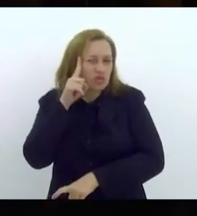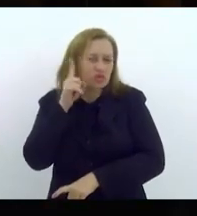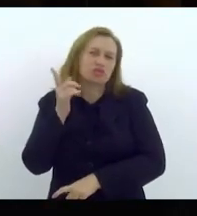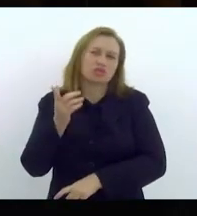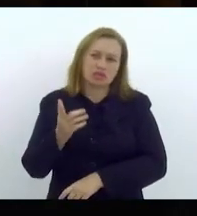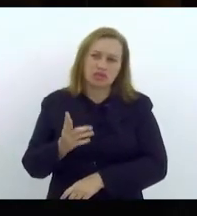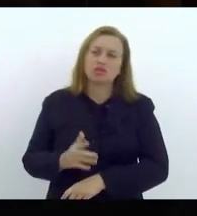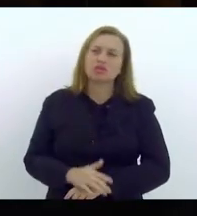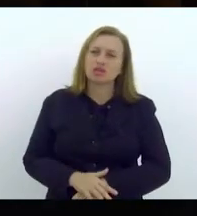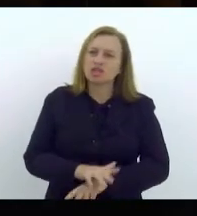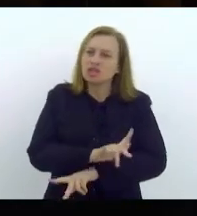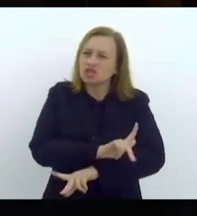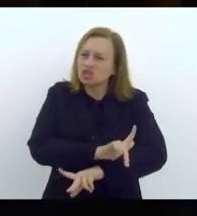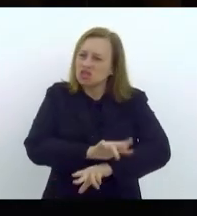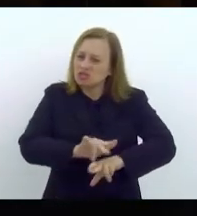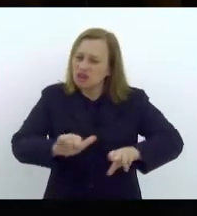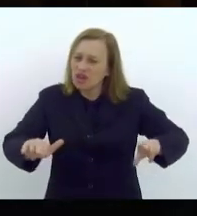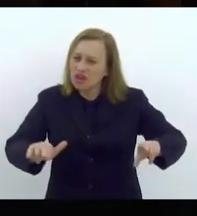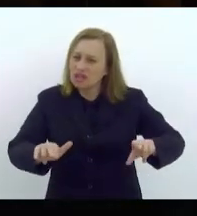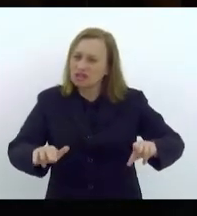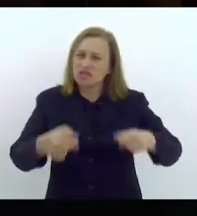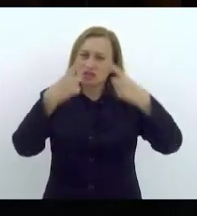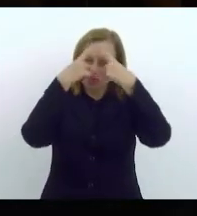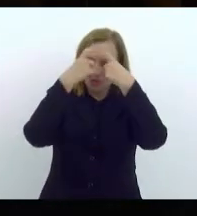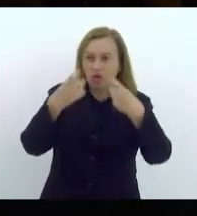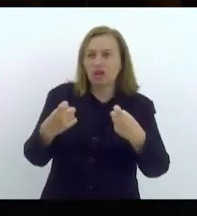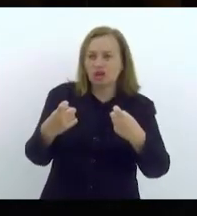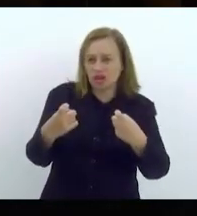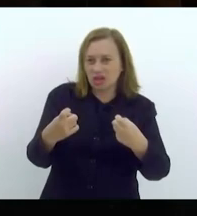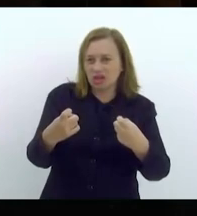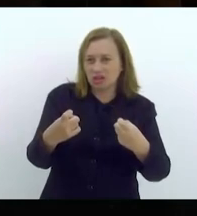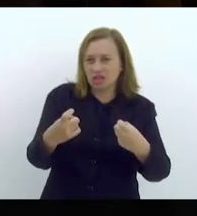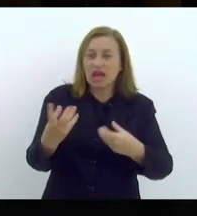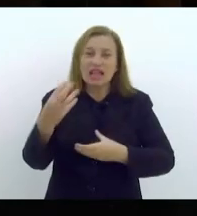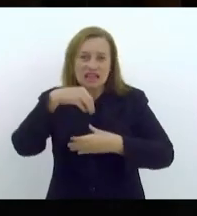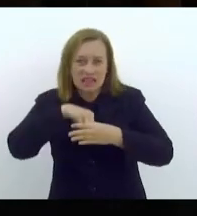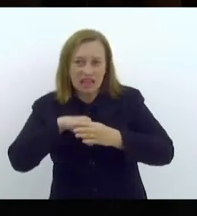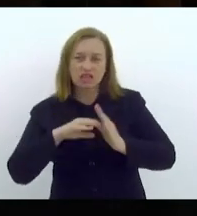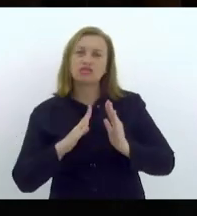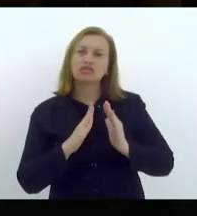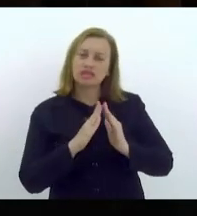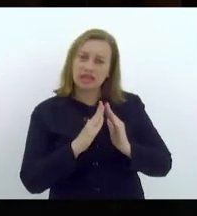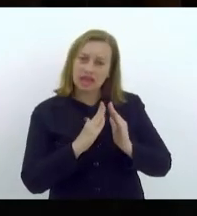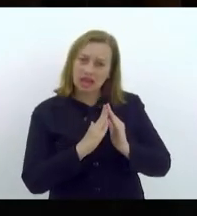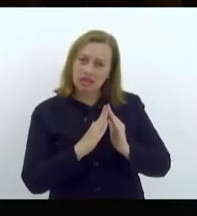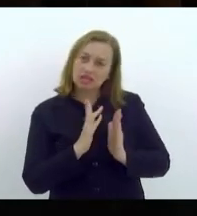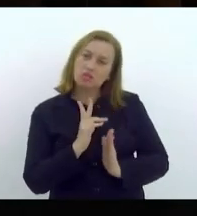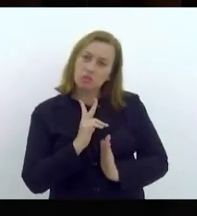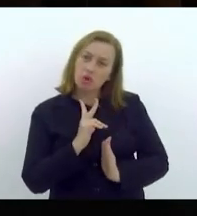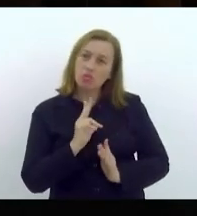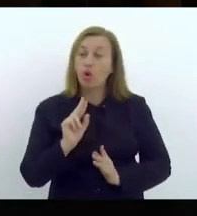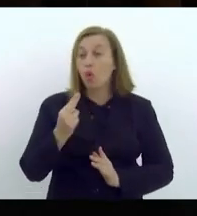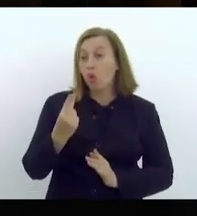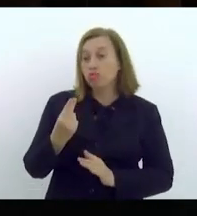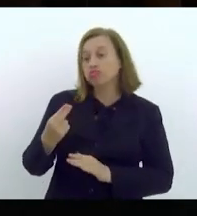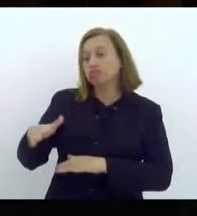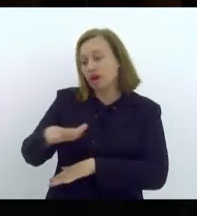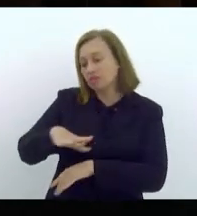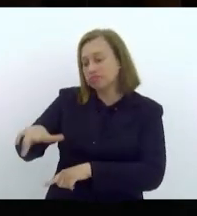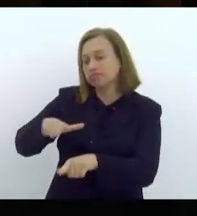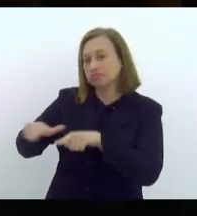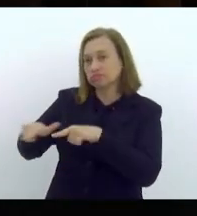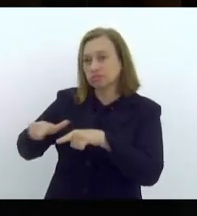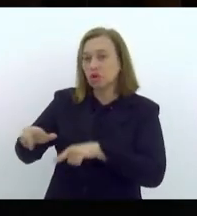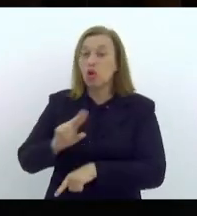variáveis de violência cotidianamente, seja dentro da sua própria casa, seja no ambiente de trabalho,